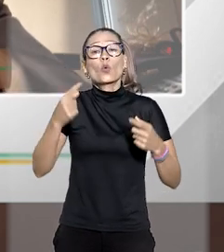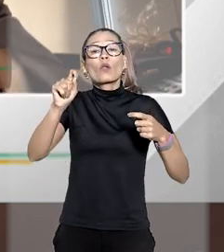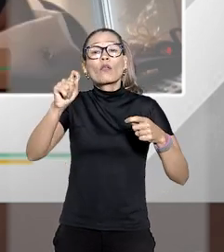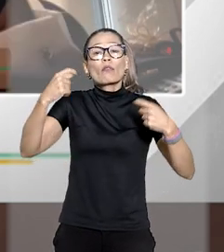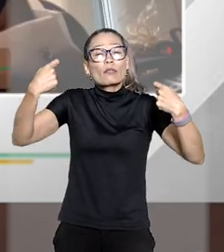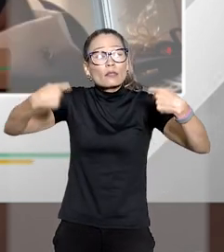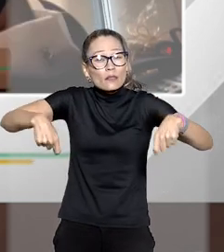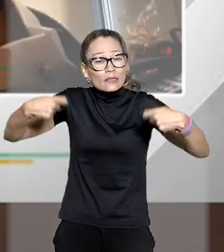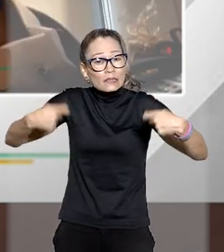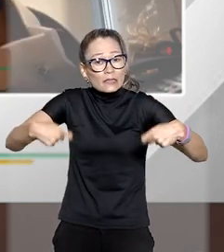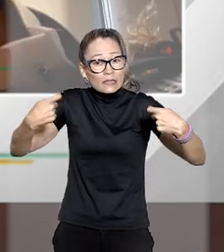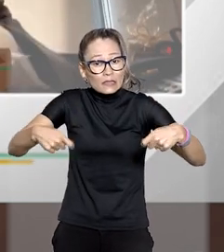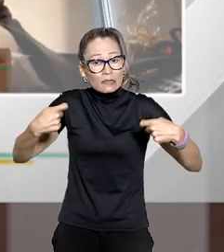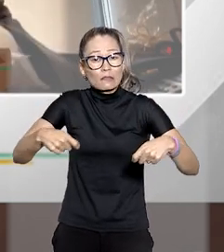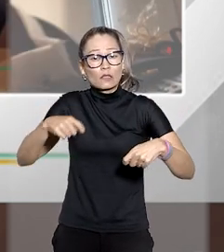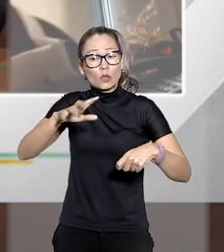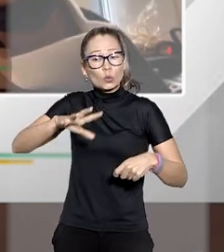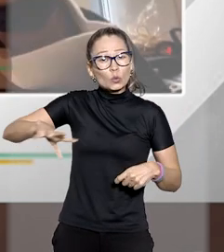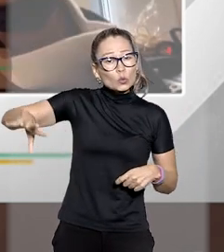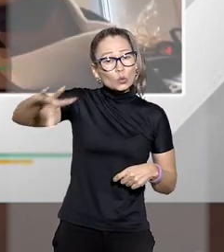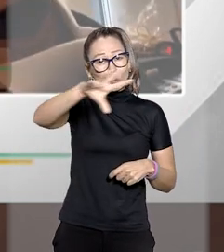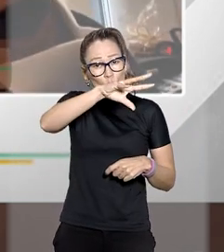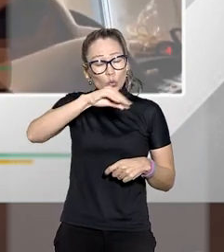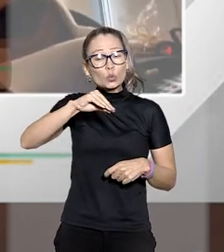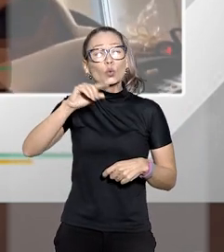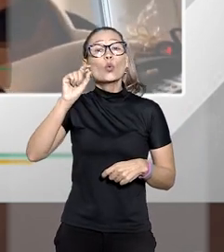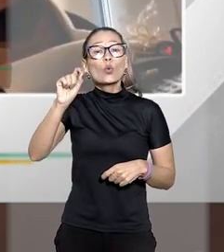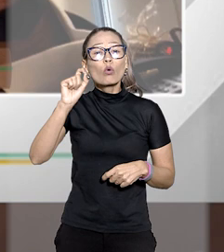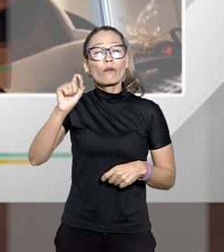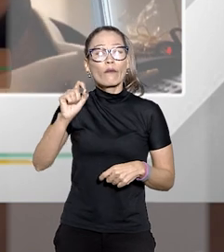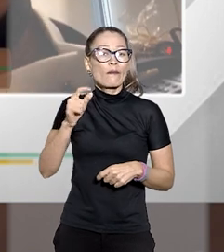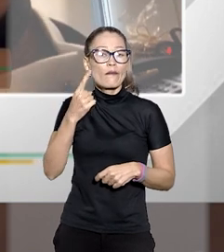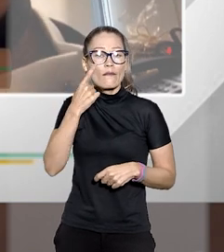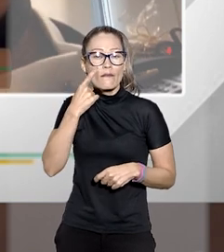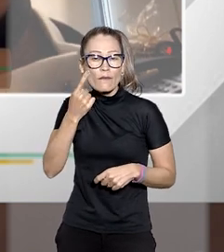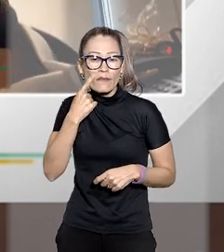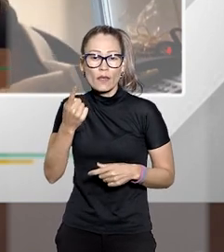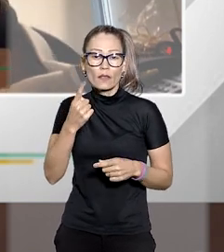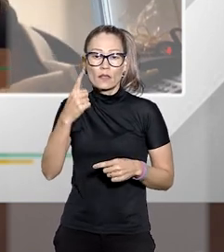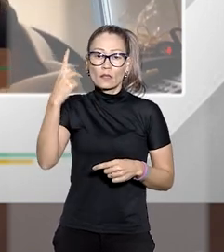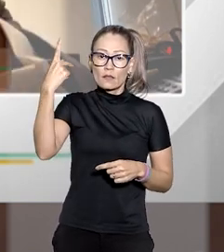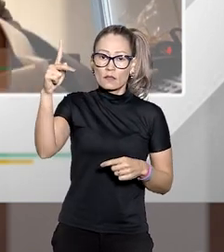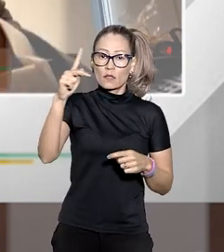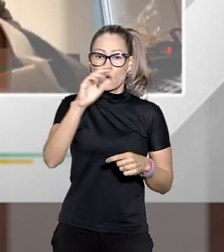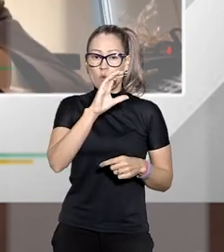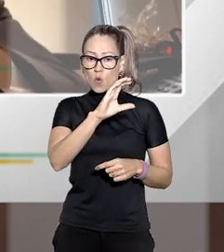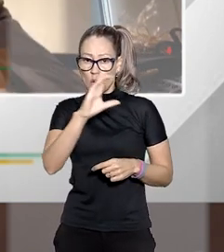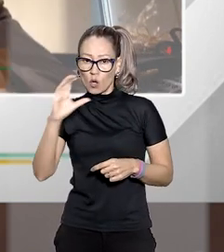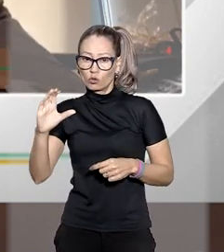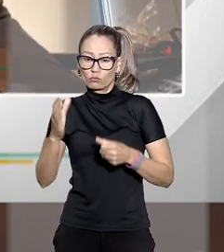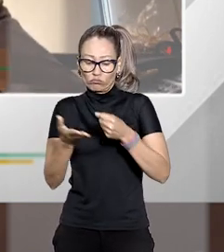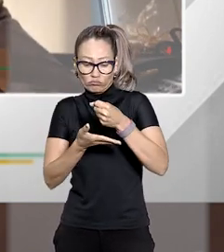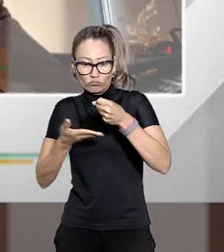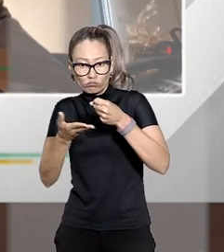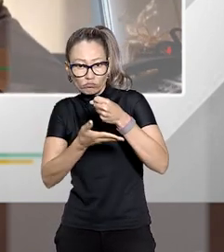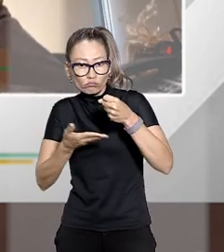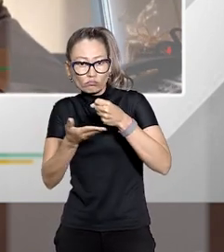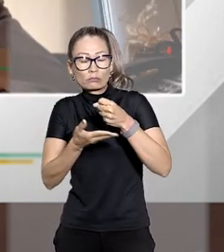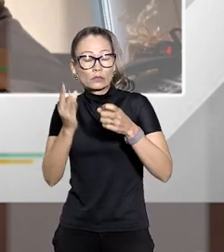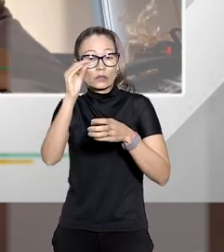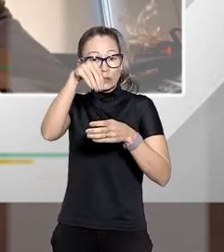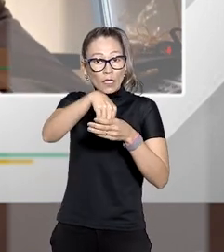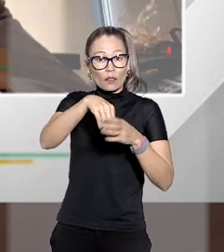a necessidade dos entes federados de forma geral de preverem em seus estatutos normativos